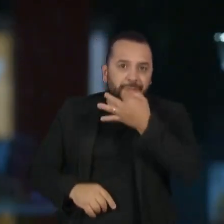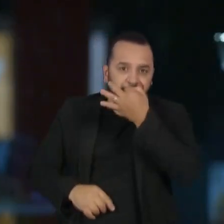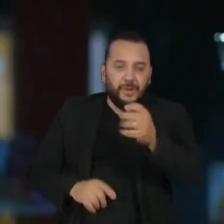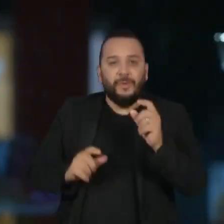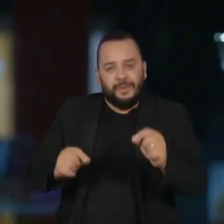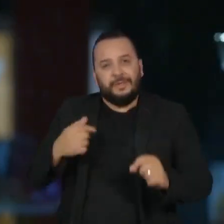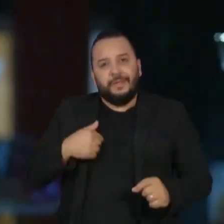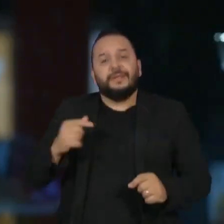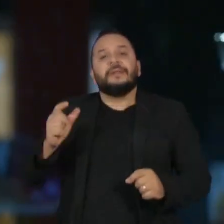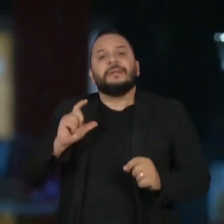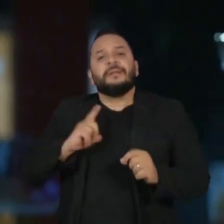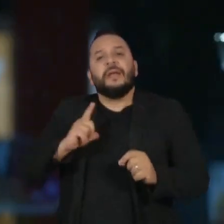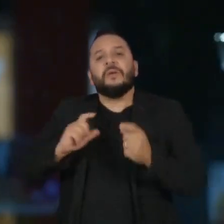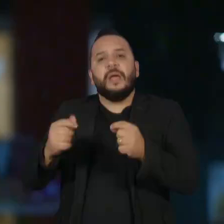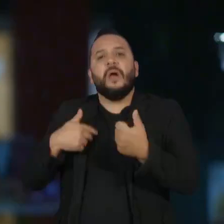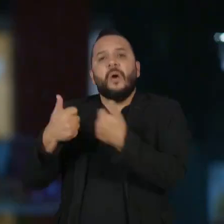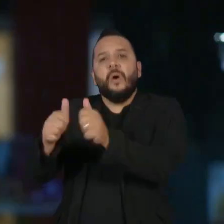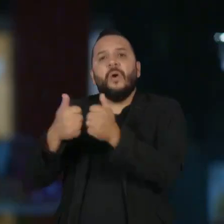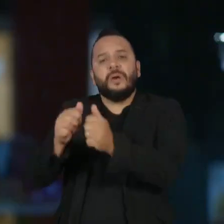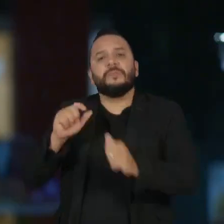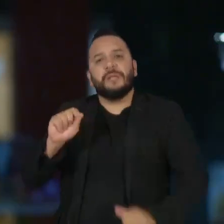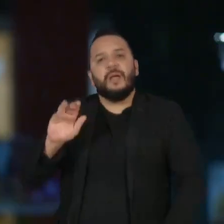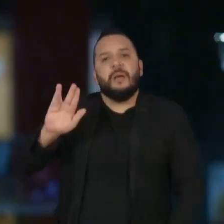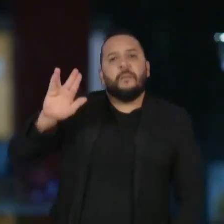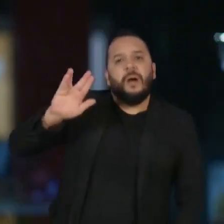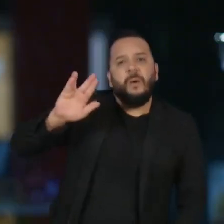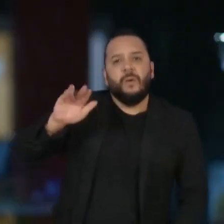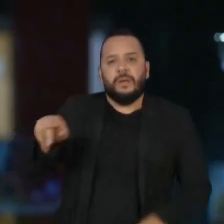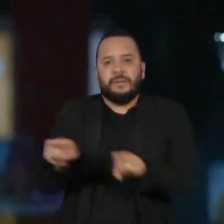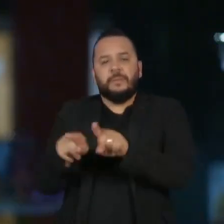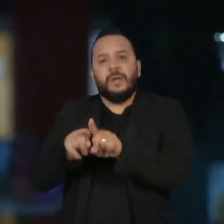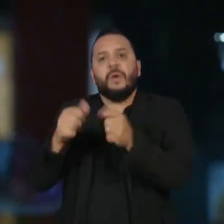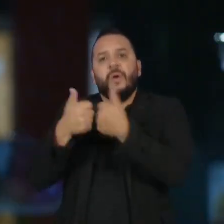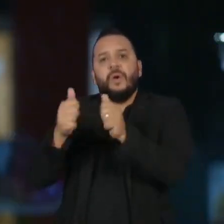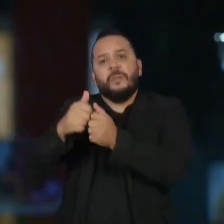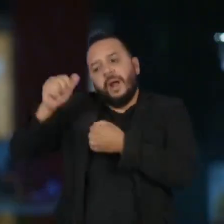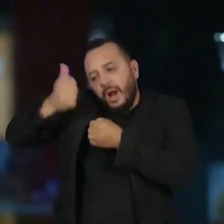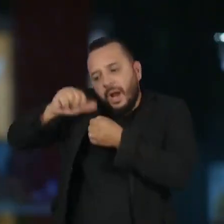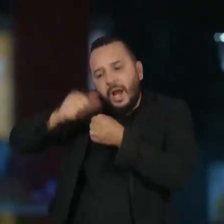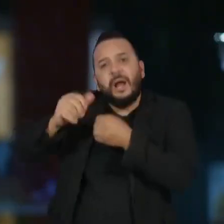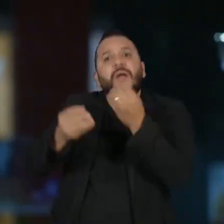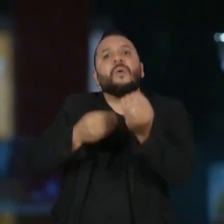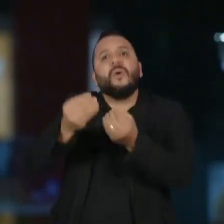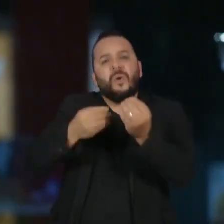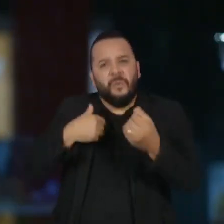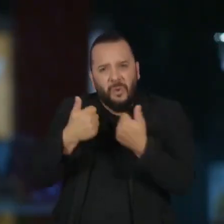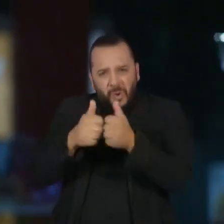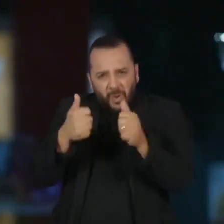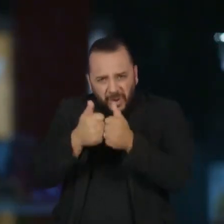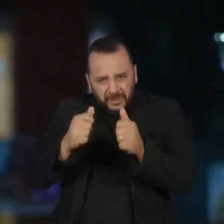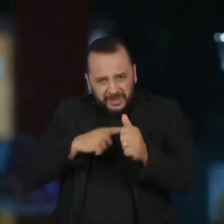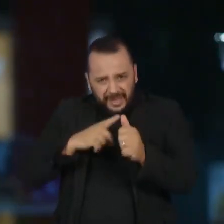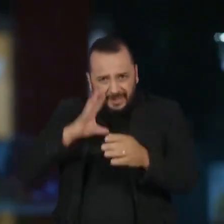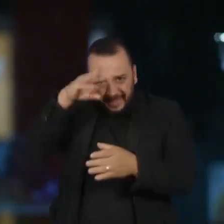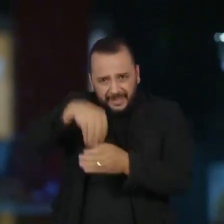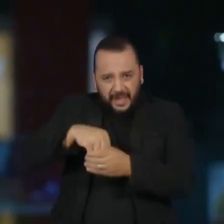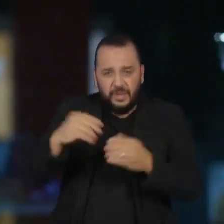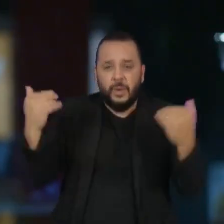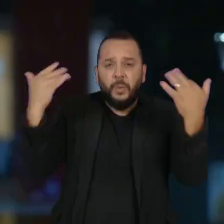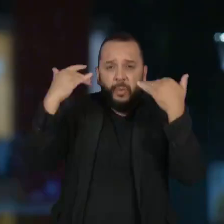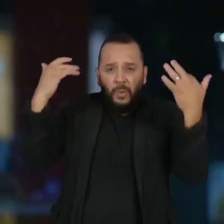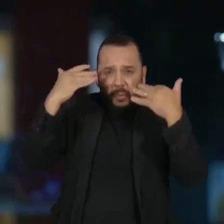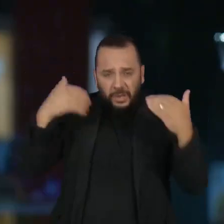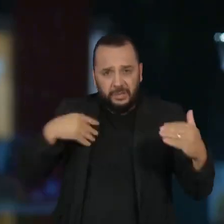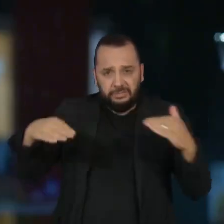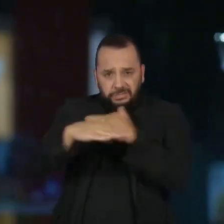da maconha, do busão do crack, aonde ele vai colocar o ônibus com ar-condicionado circulando pela cidade. E era importante